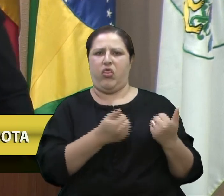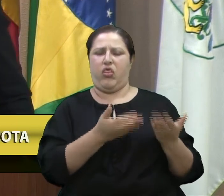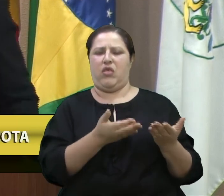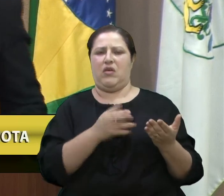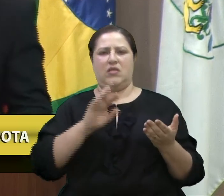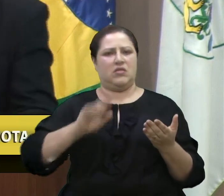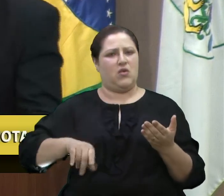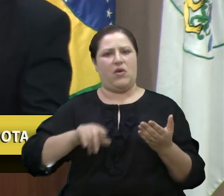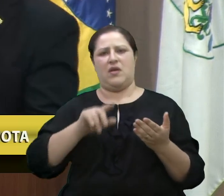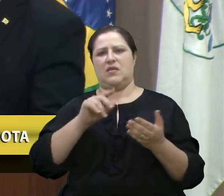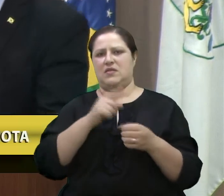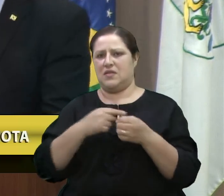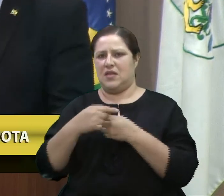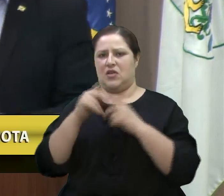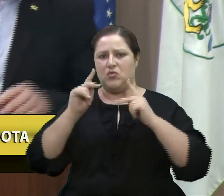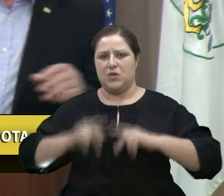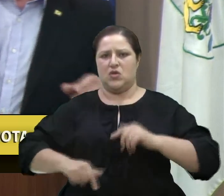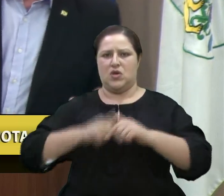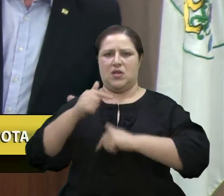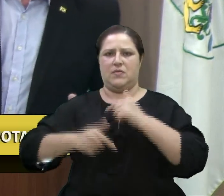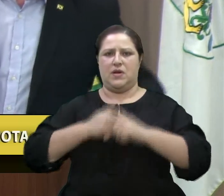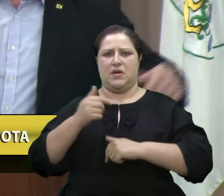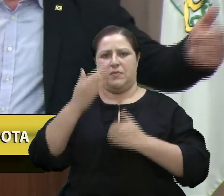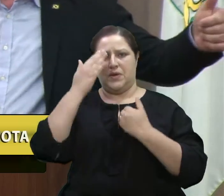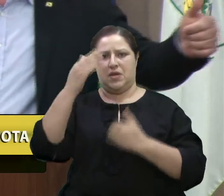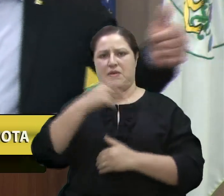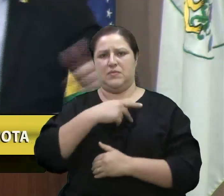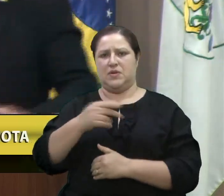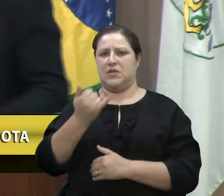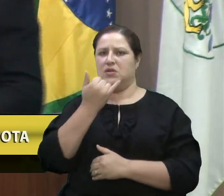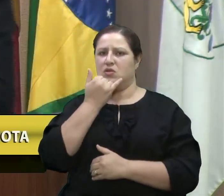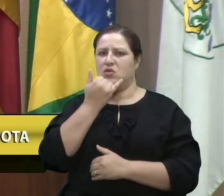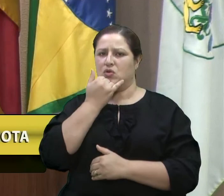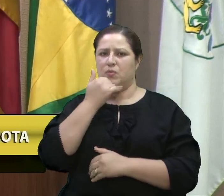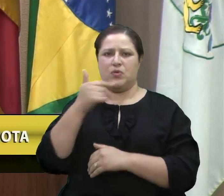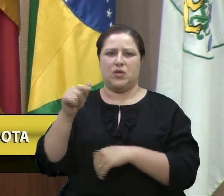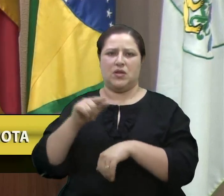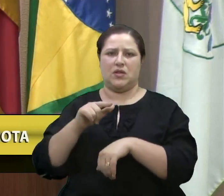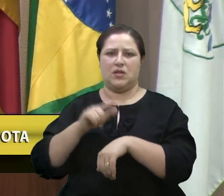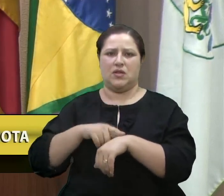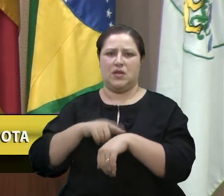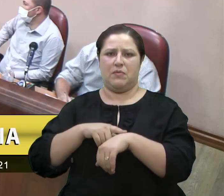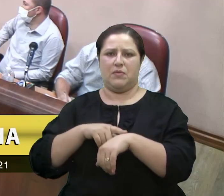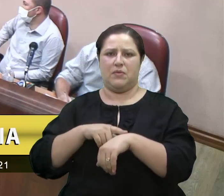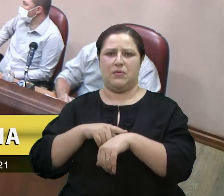trabalha. Muito obrigado, senhor presidente. Desculpa, D'Ambrosio, não deu tempo. Eu não sei se tem mais.